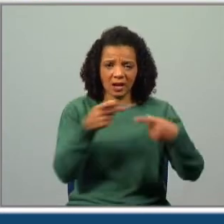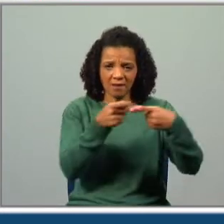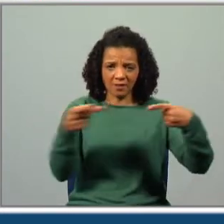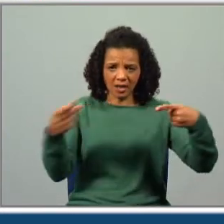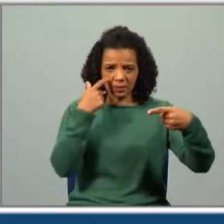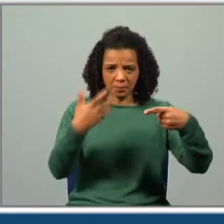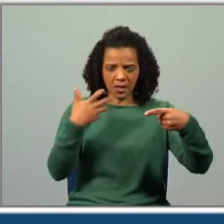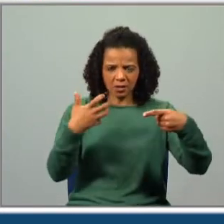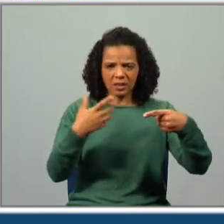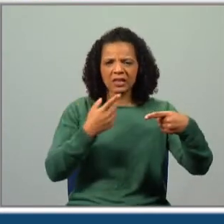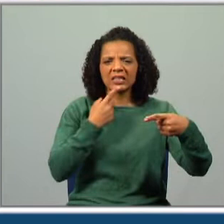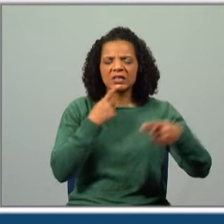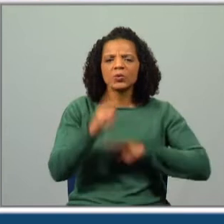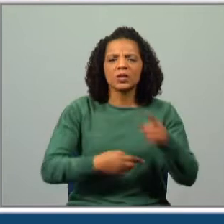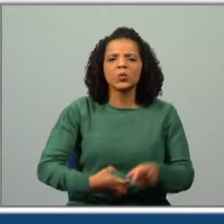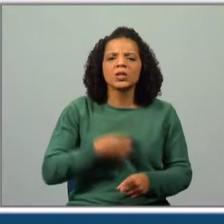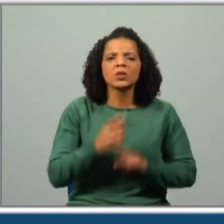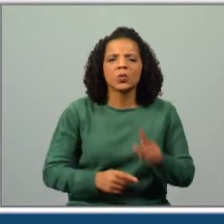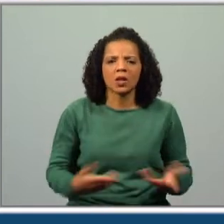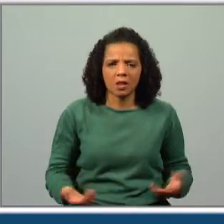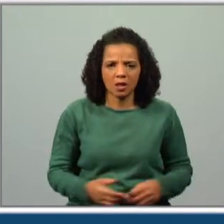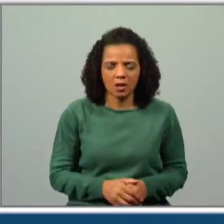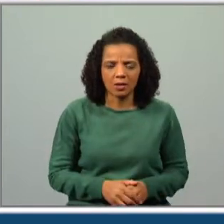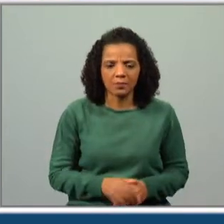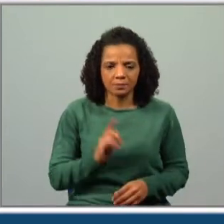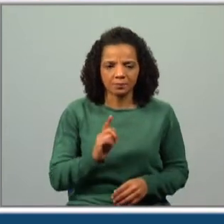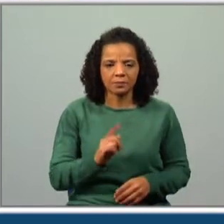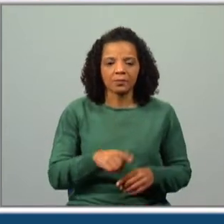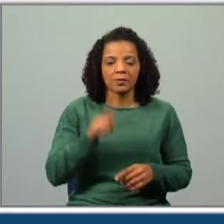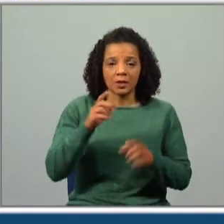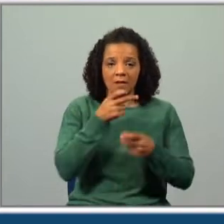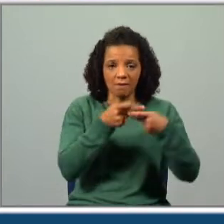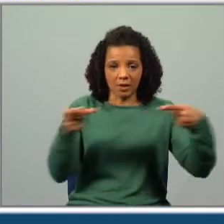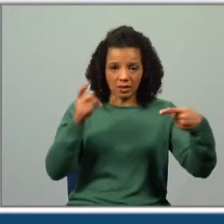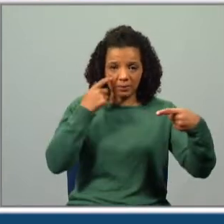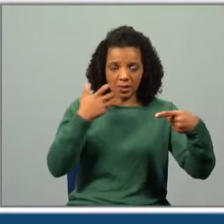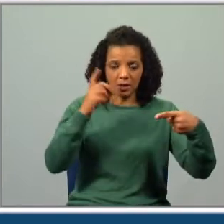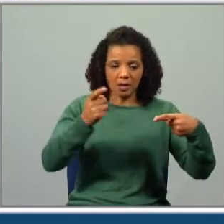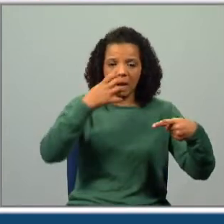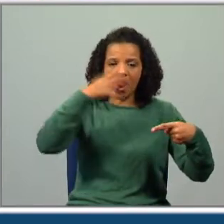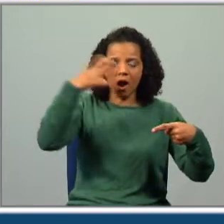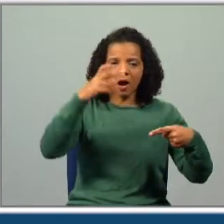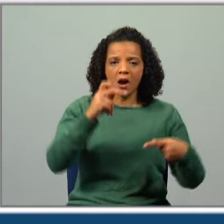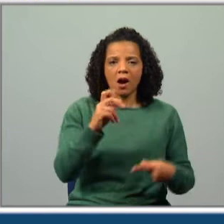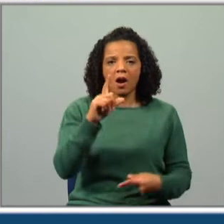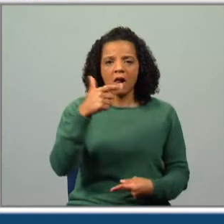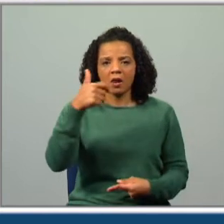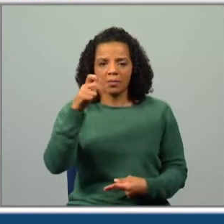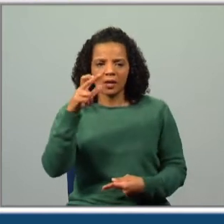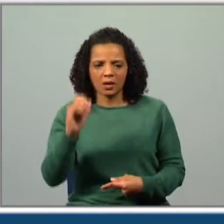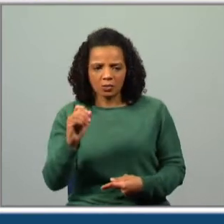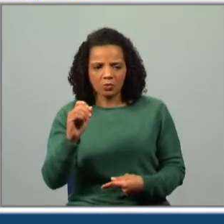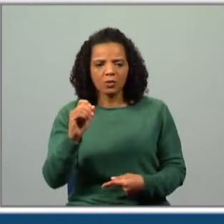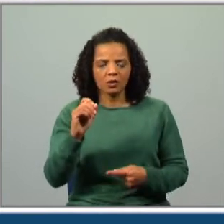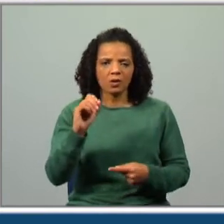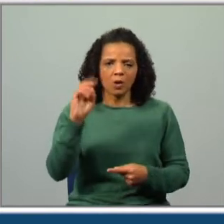está sublinhada? E a expressão sublinhada era gritava o Alberto aos quatro ventos. Então qual é